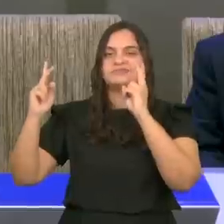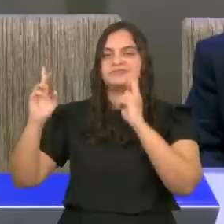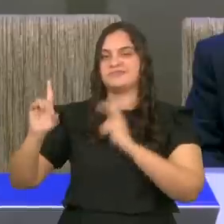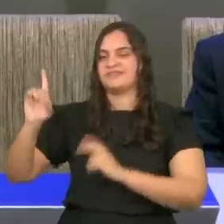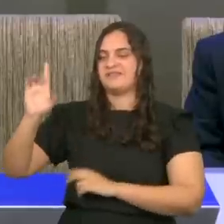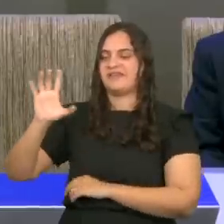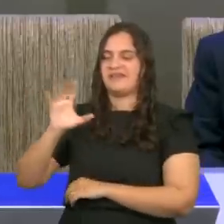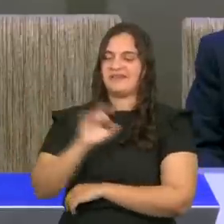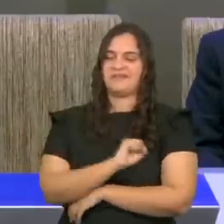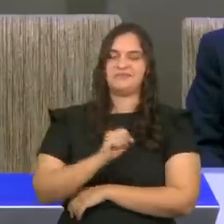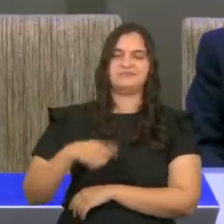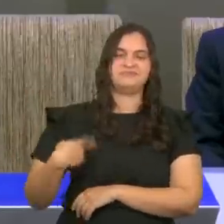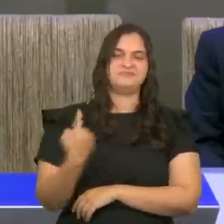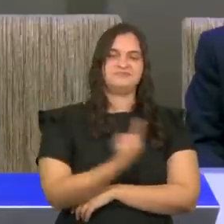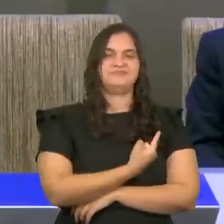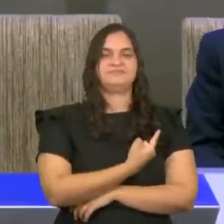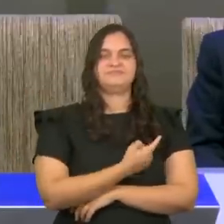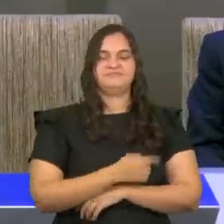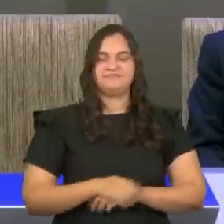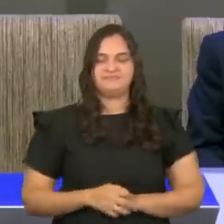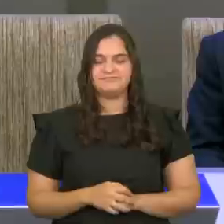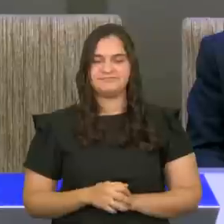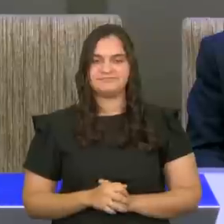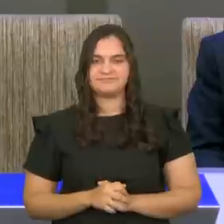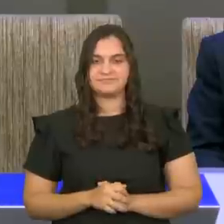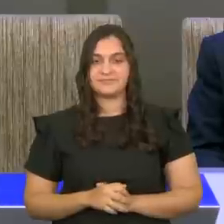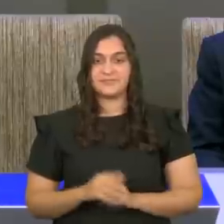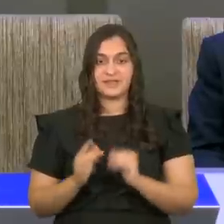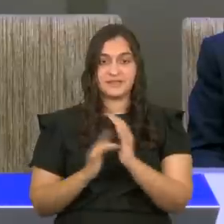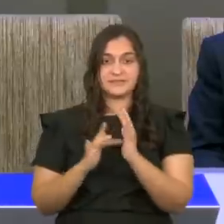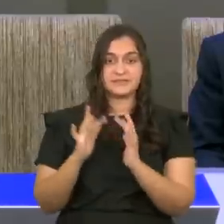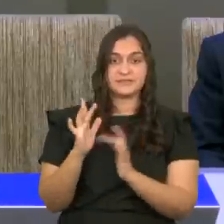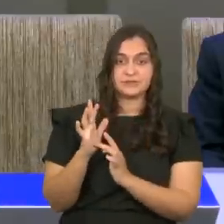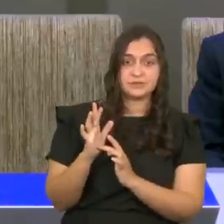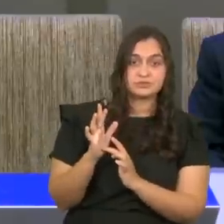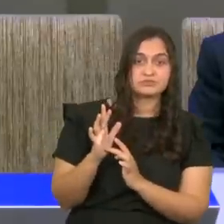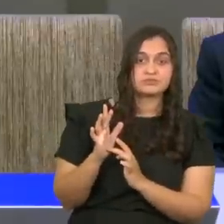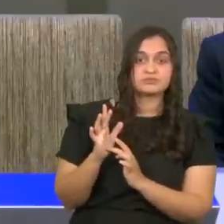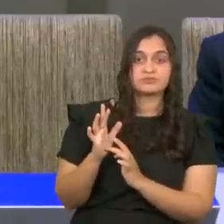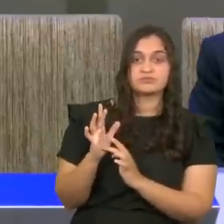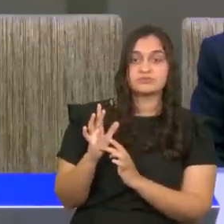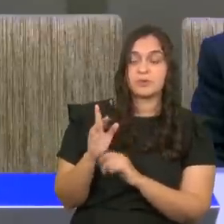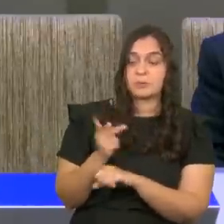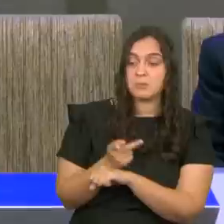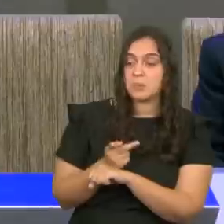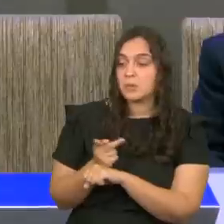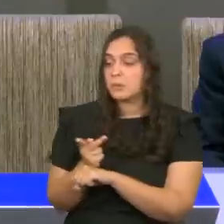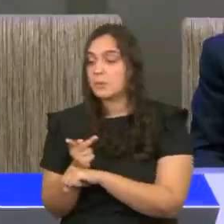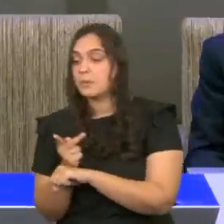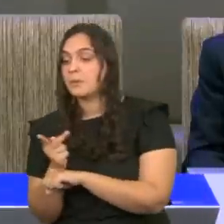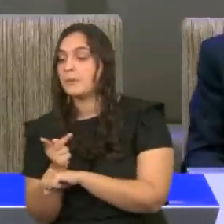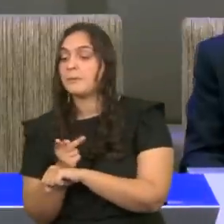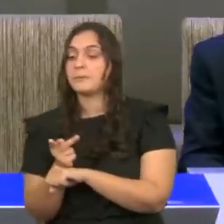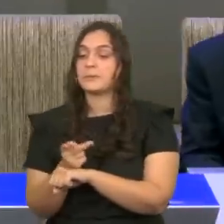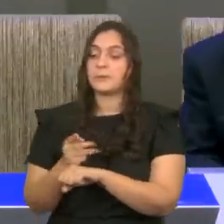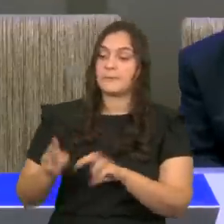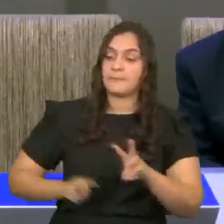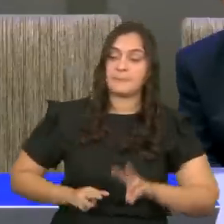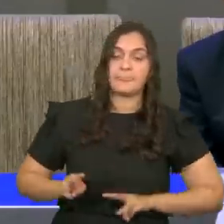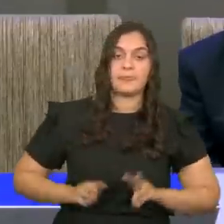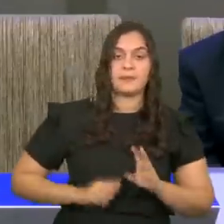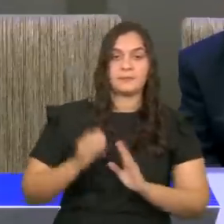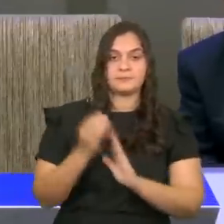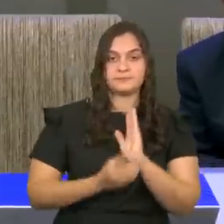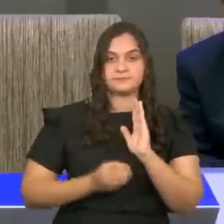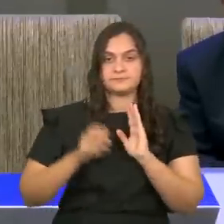vida. Jesus foi buscar uma alma. Em Marcos capítulo 5, a palavra